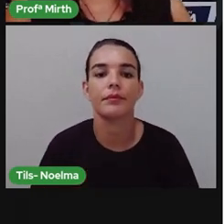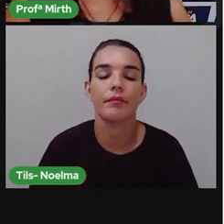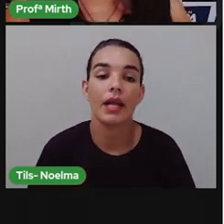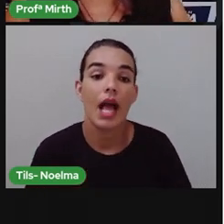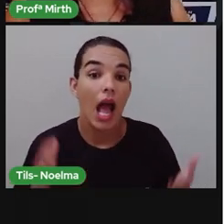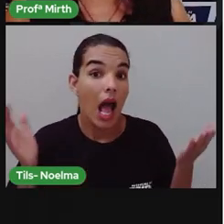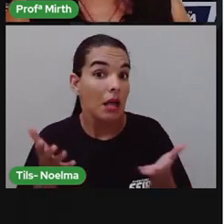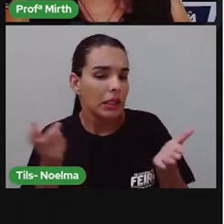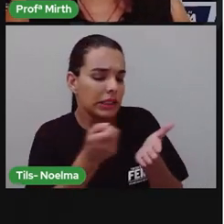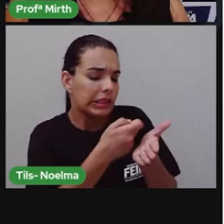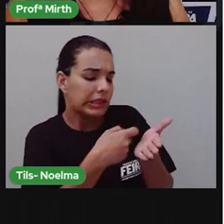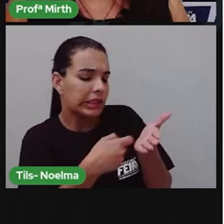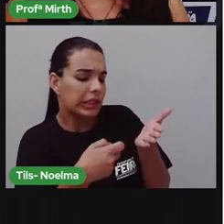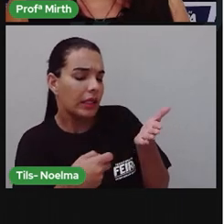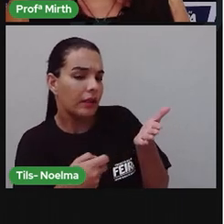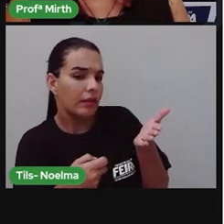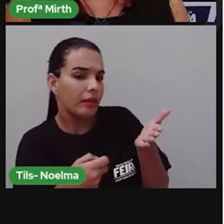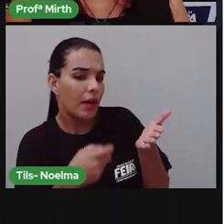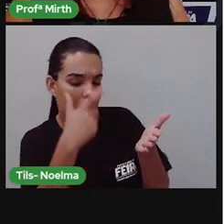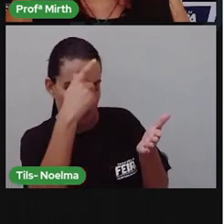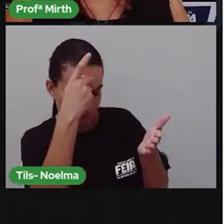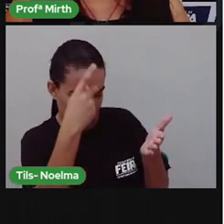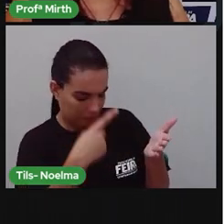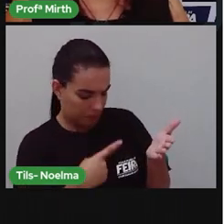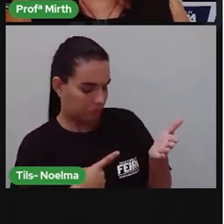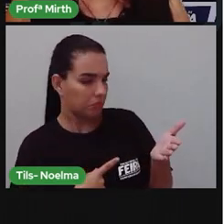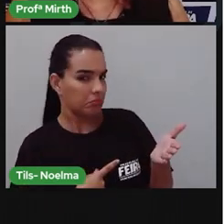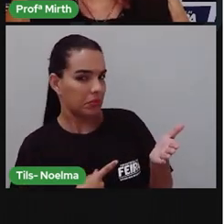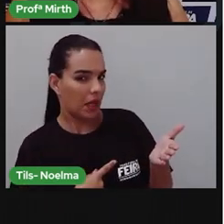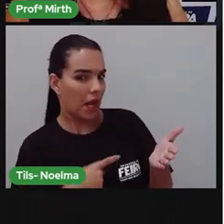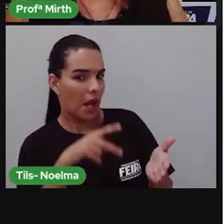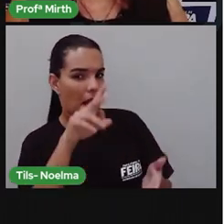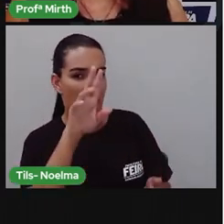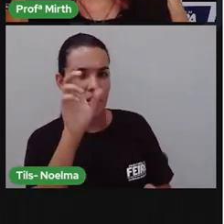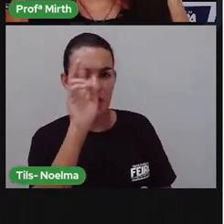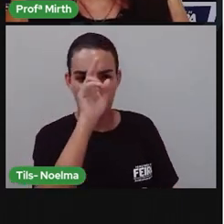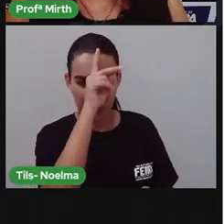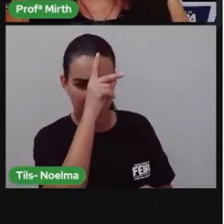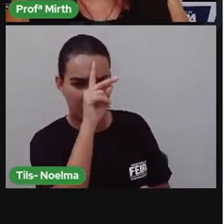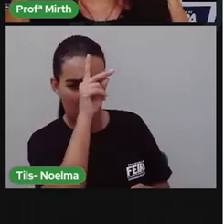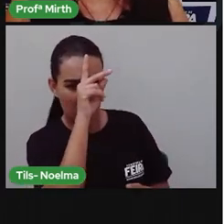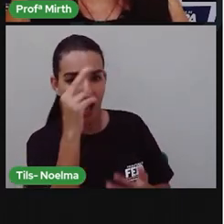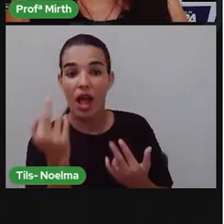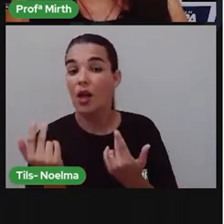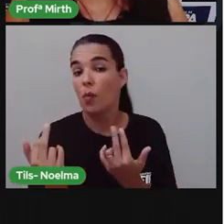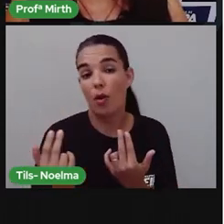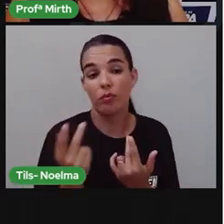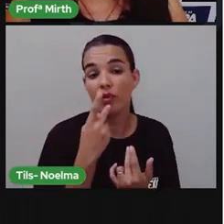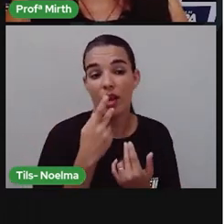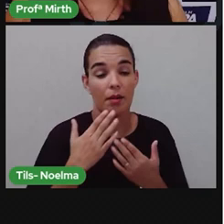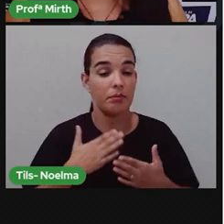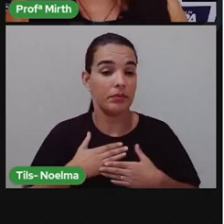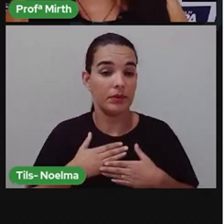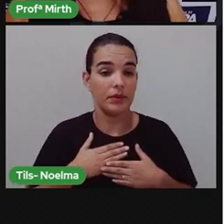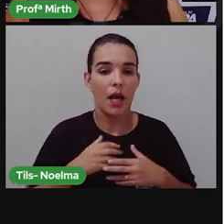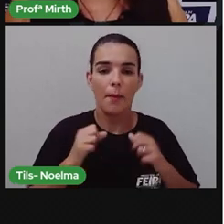Escrever uma autobiografia significa falar de si mesmo. Por isso, o texto pode ser um resgate